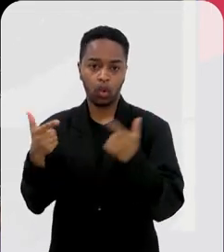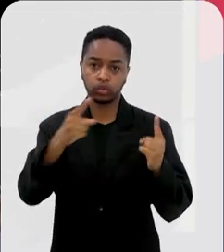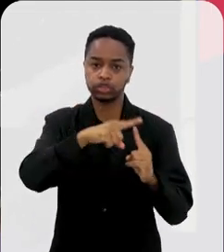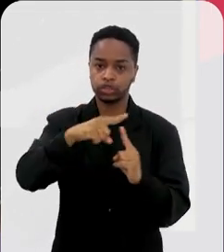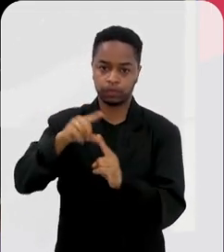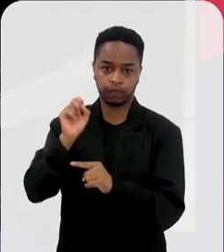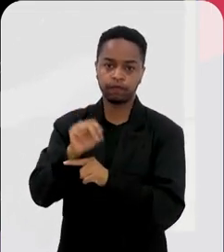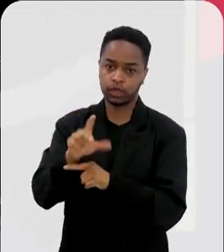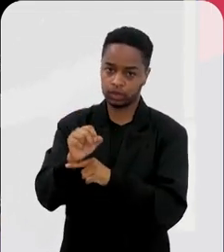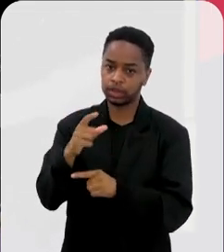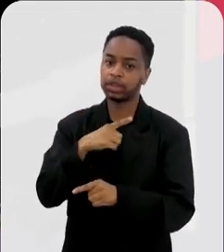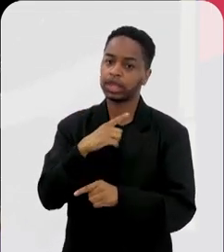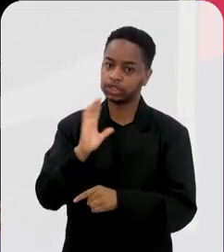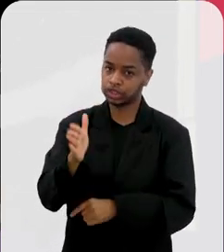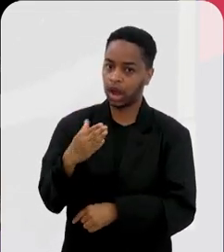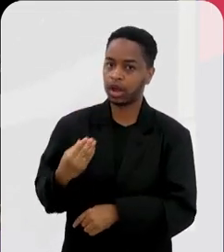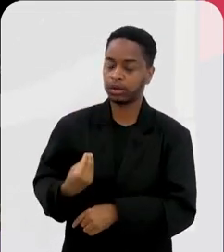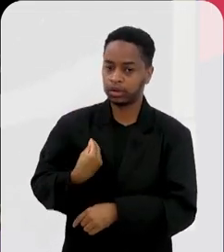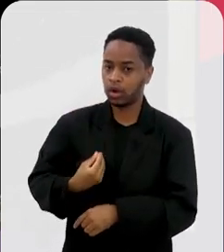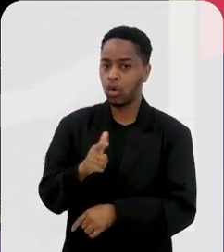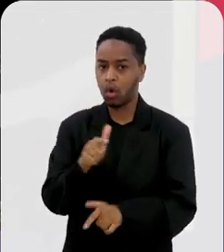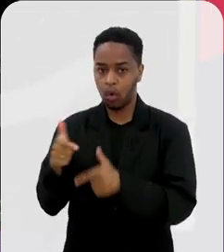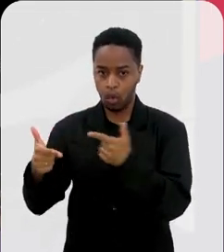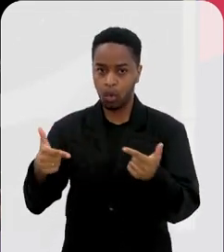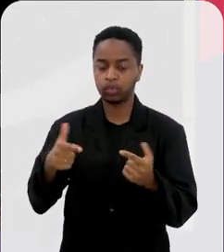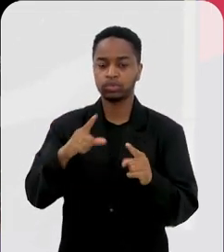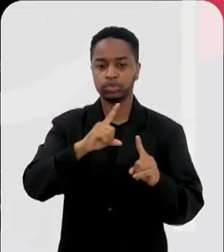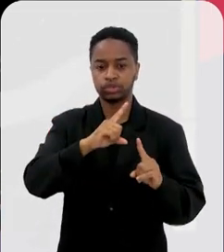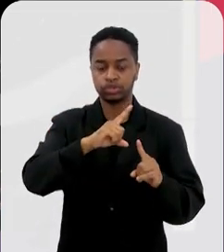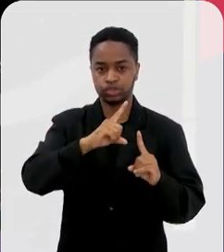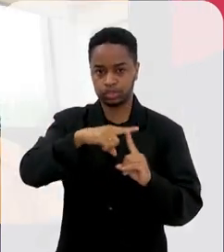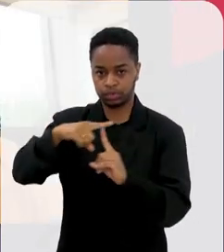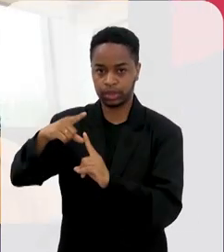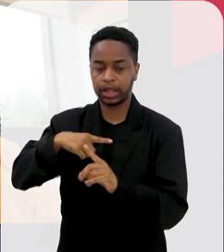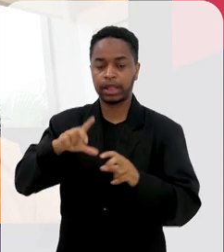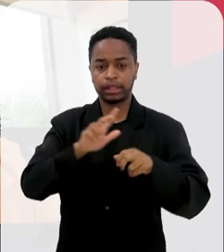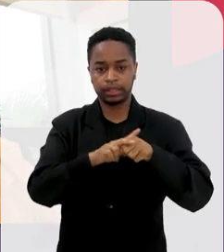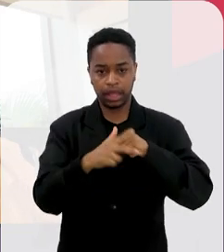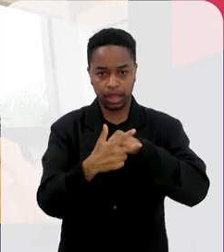circulando, agora tem o Europoste, que está a Dengue, enfim,